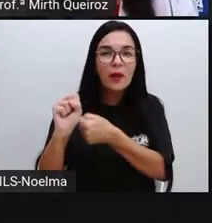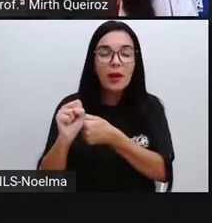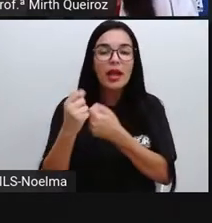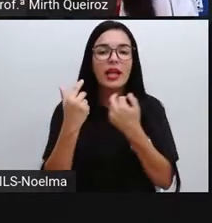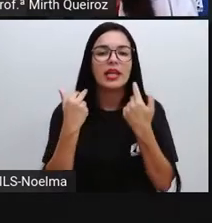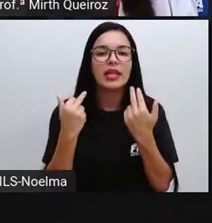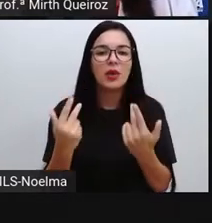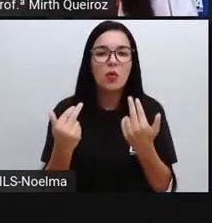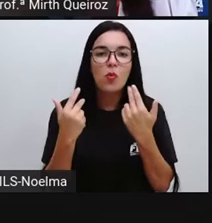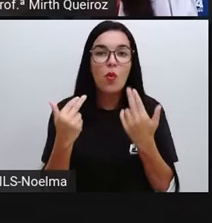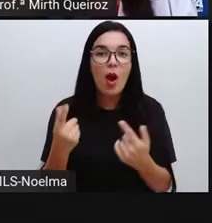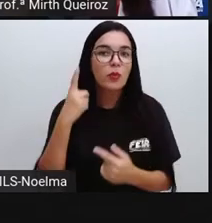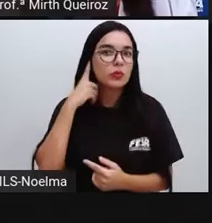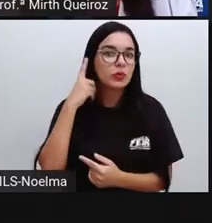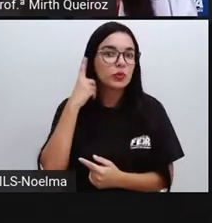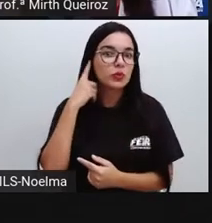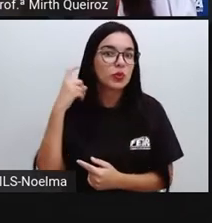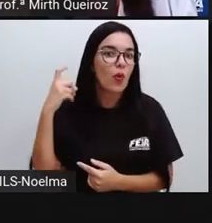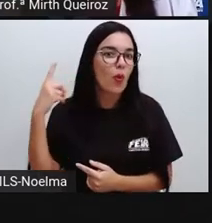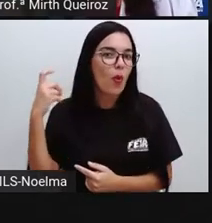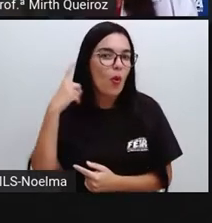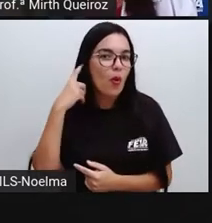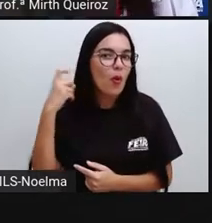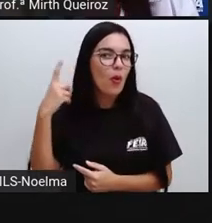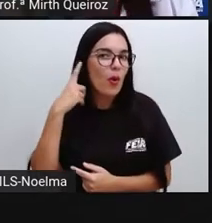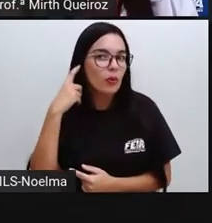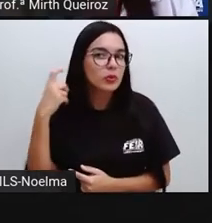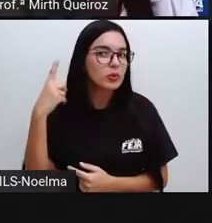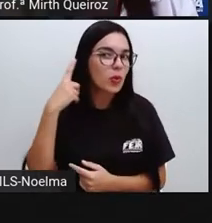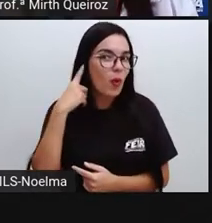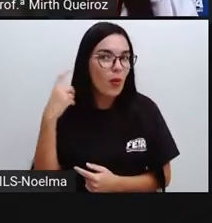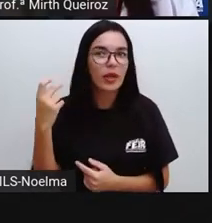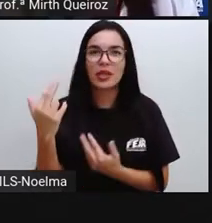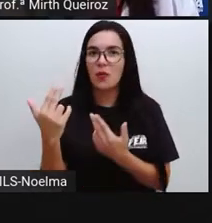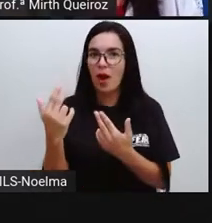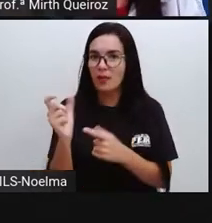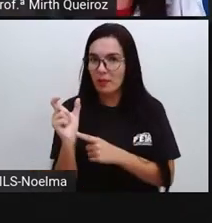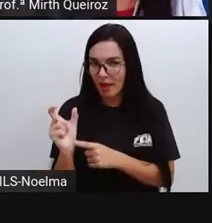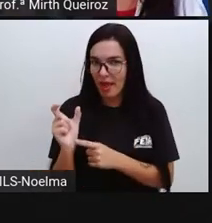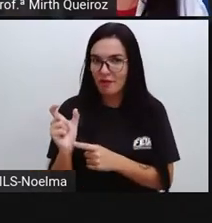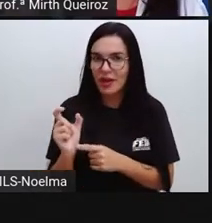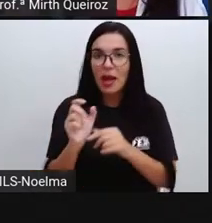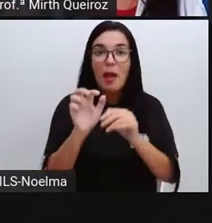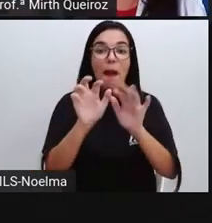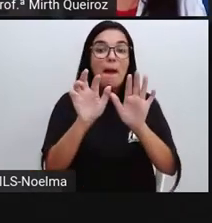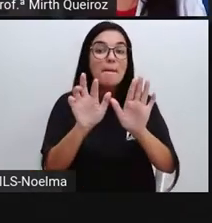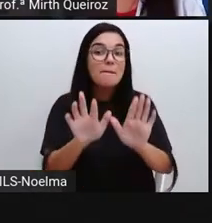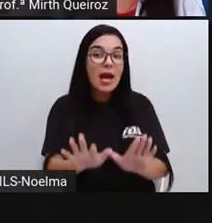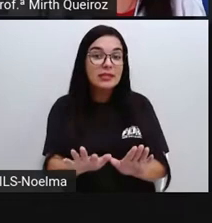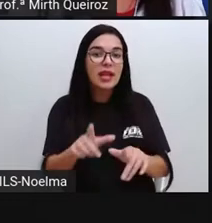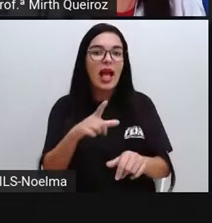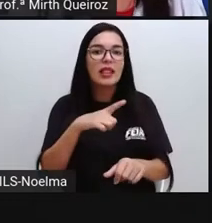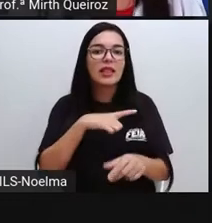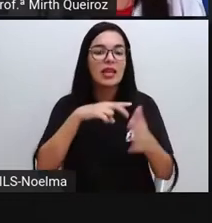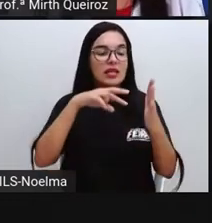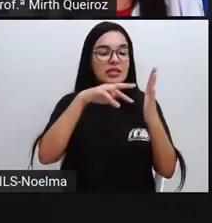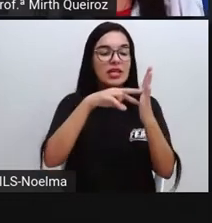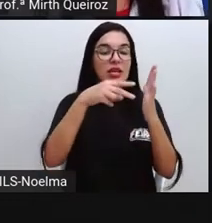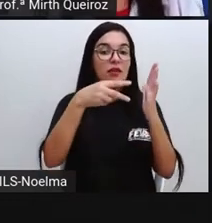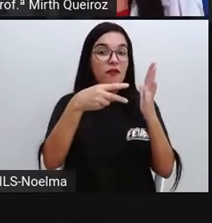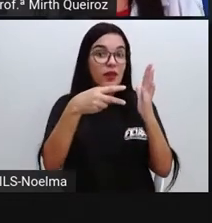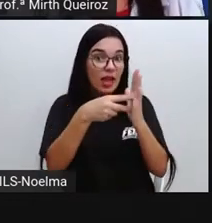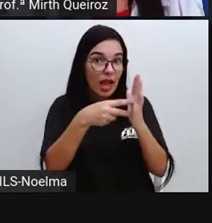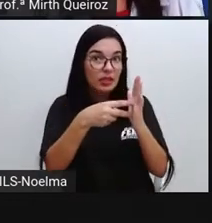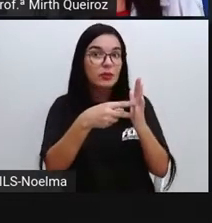o som é o mesmo, abril, abril, é o mesmo. Embora elas signifiquem e